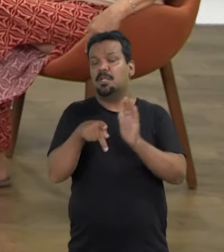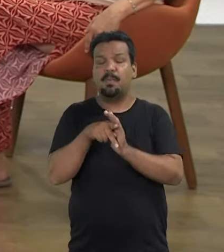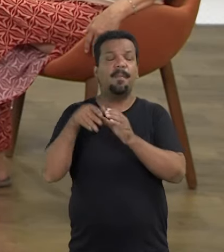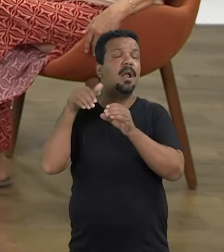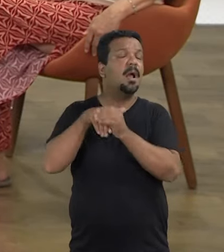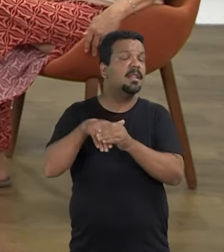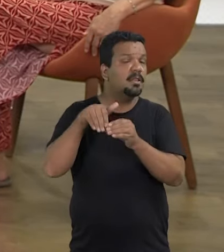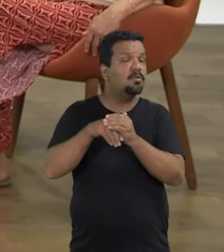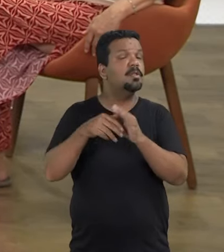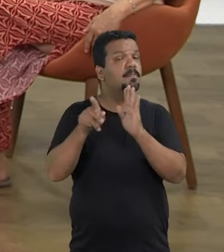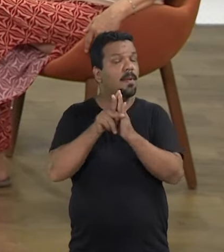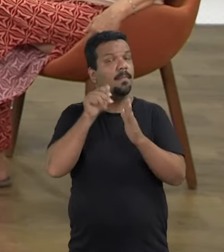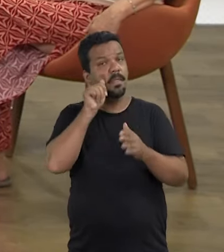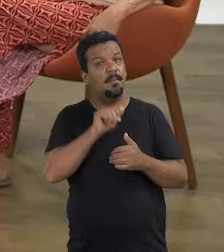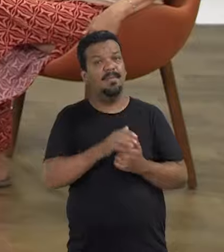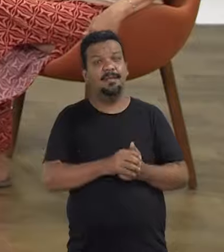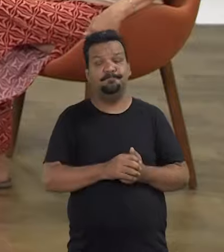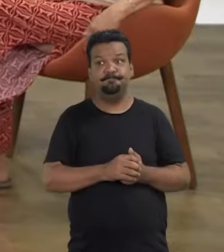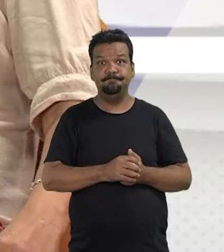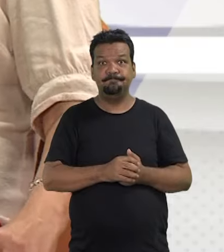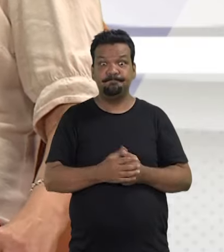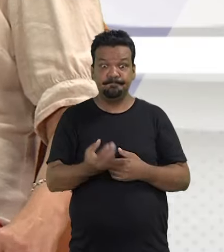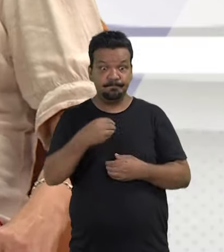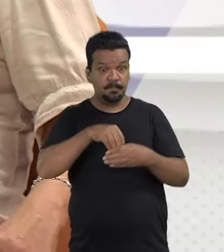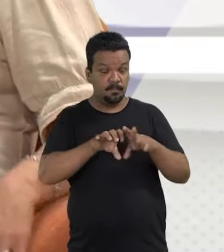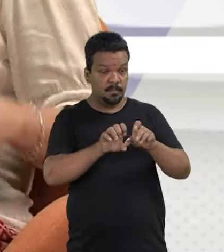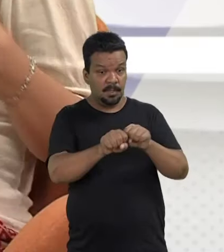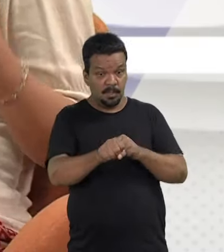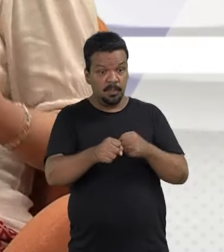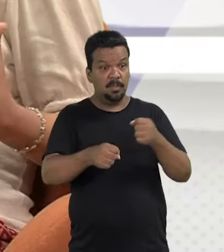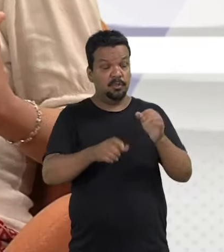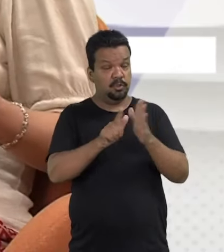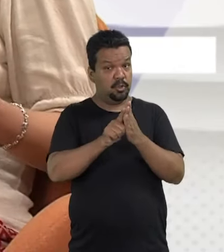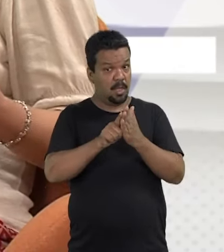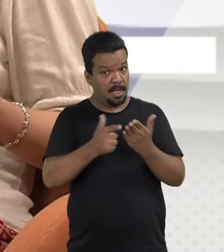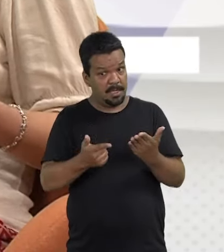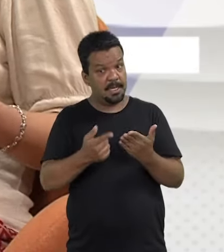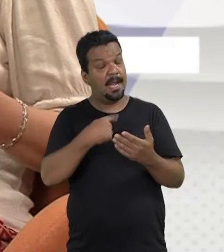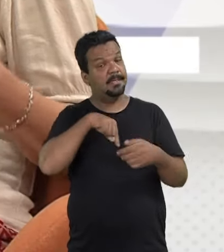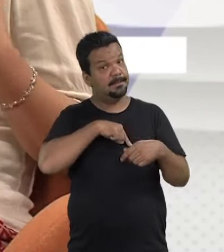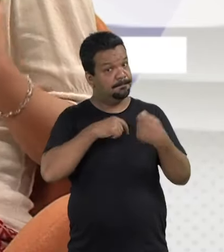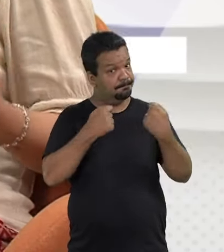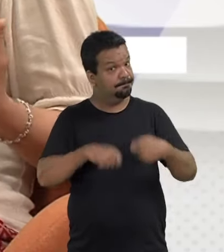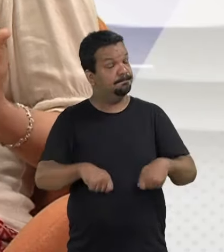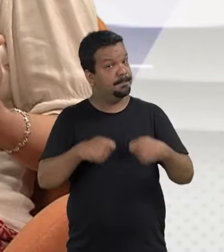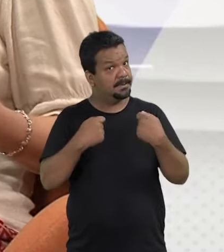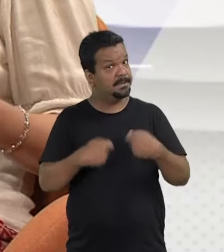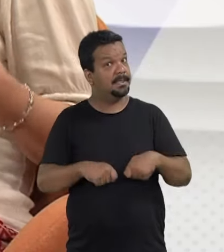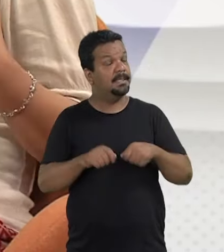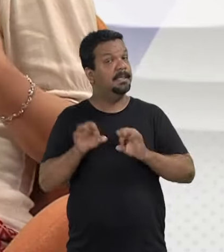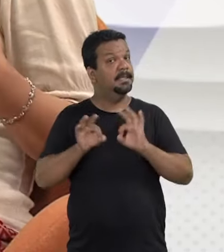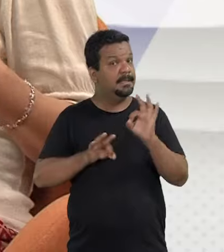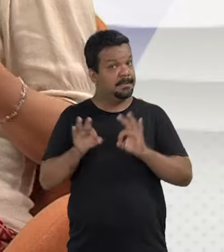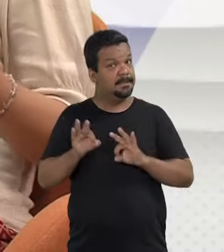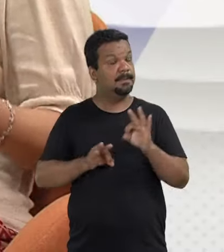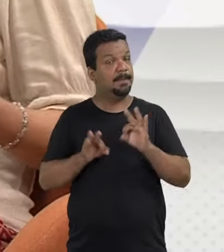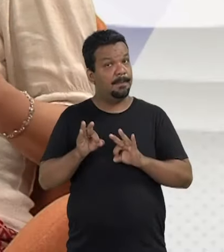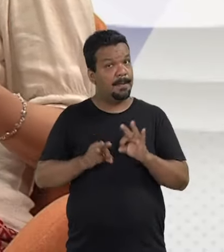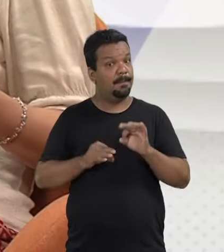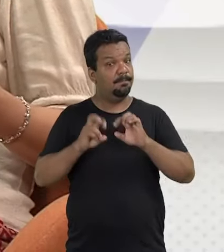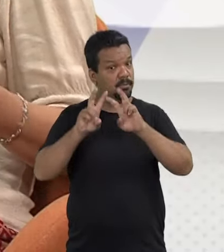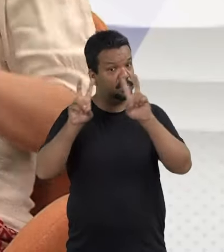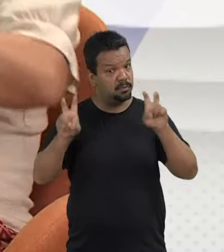das candidaturas e mandatas de mulheres. Dentro da formação jornalística, a gente deveria se